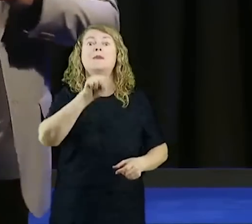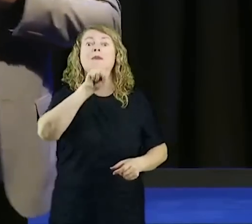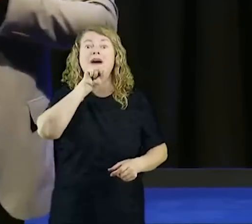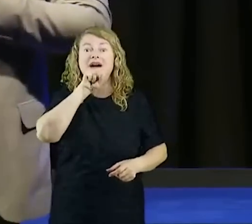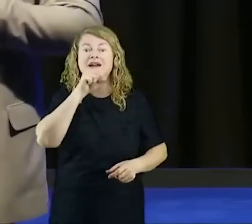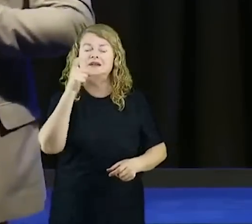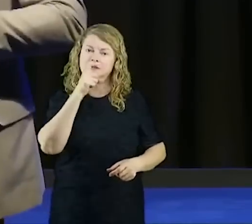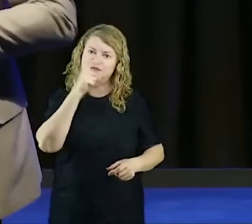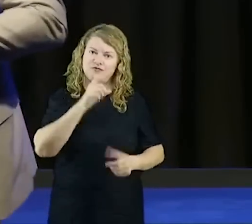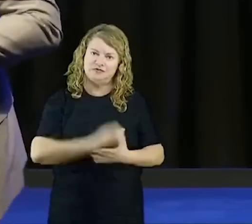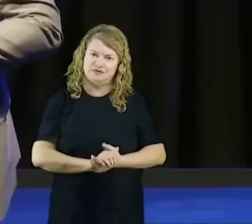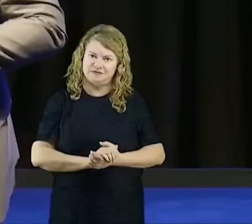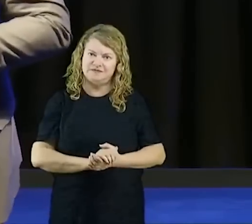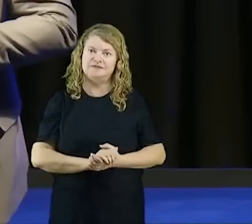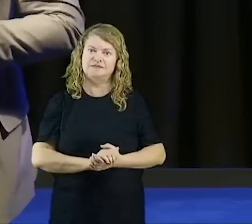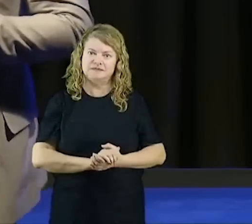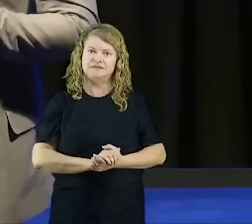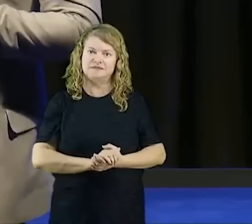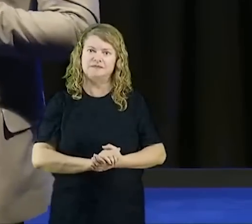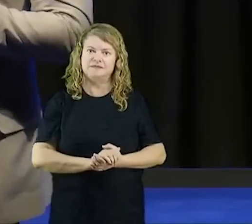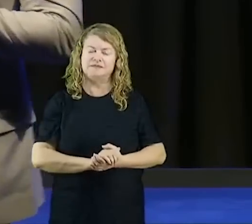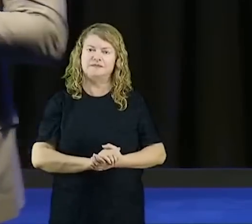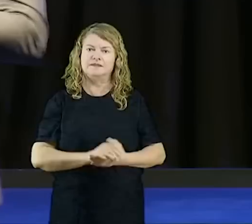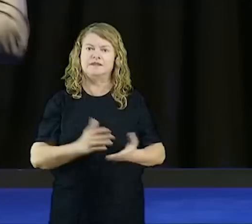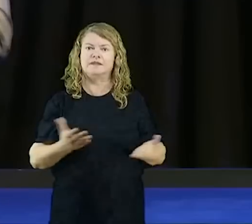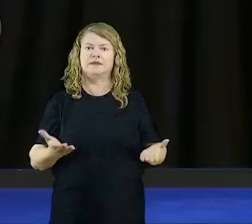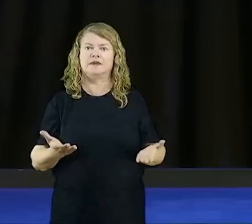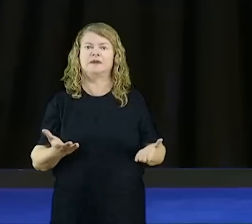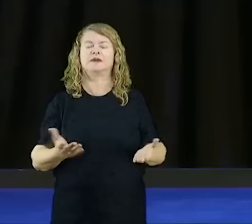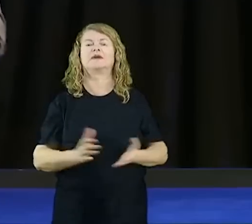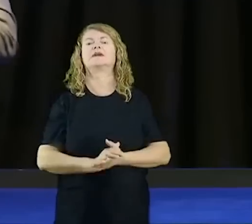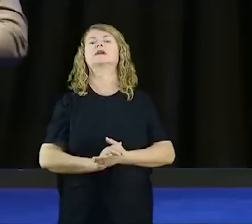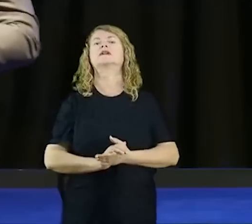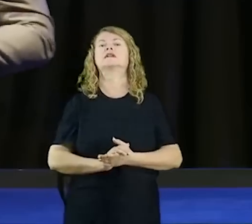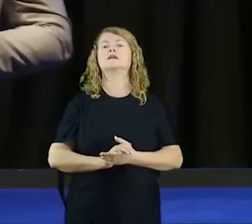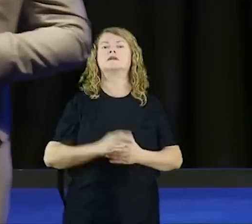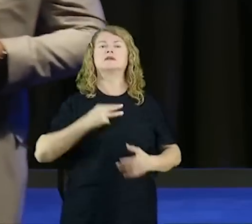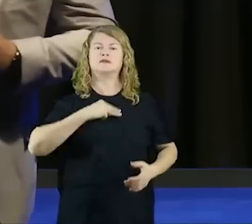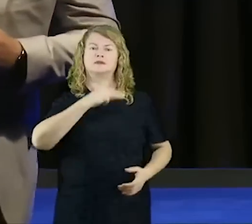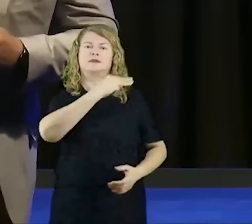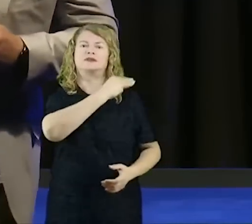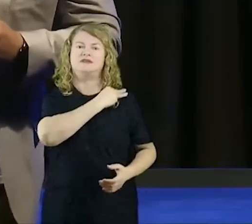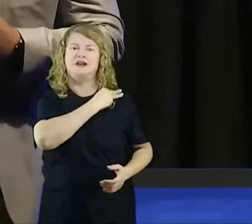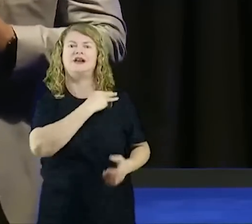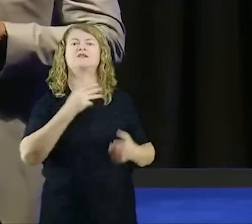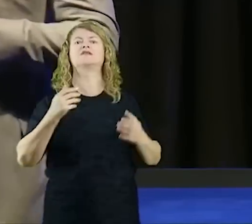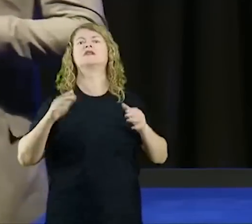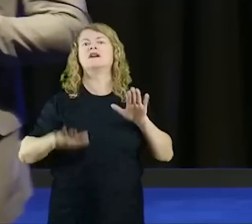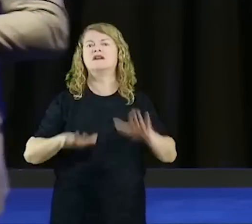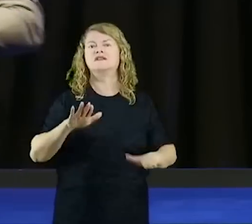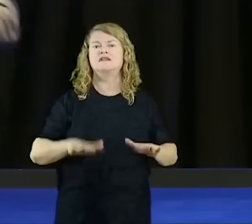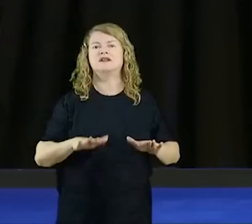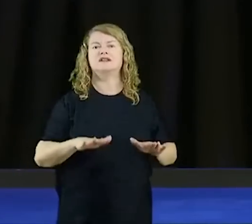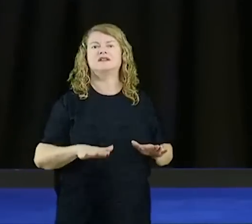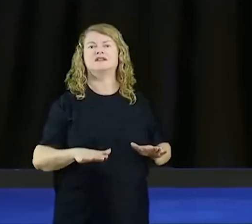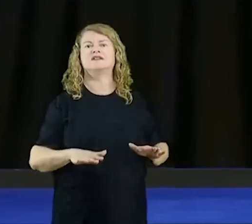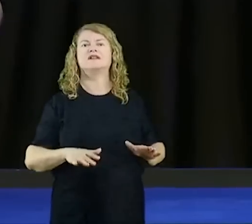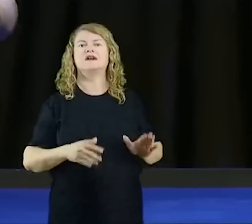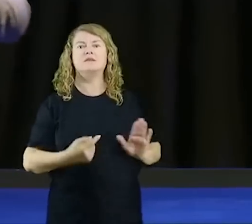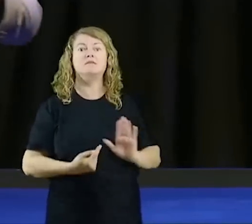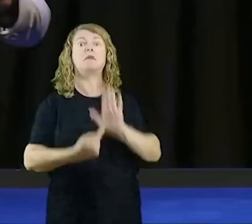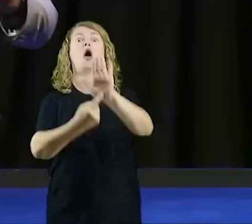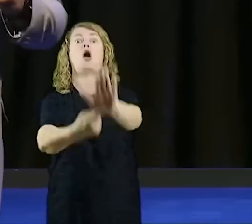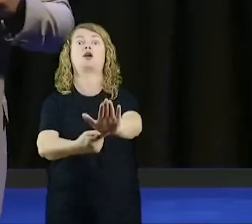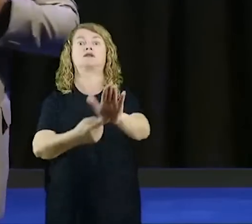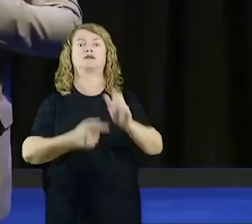verdade para te envergonhar. Porque o resto é mentira. Então, são ministérios que são marcados pelo sensacionalismo, por experiências